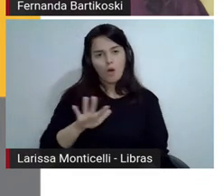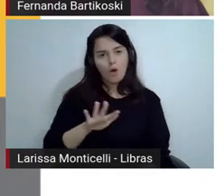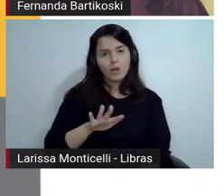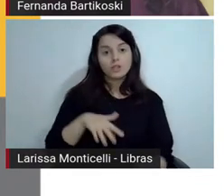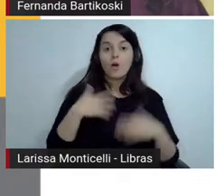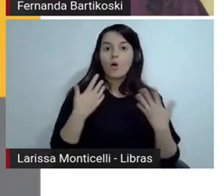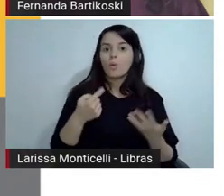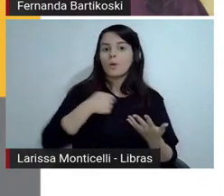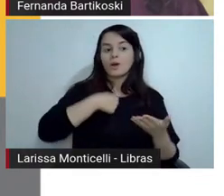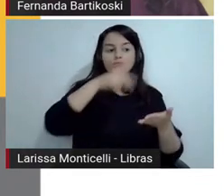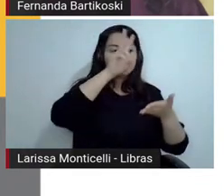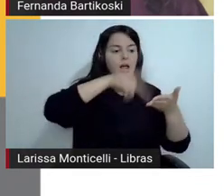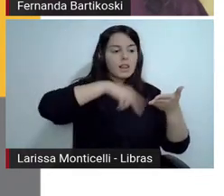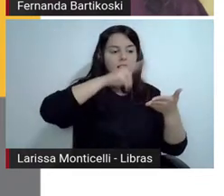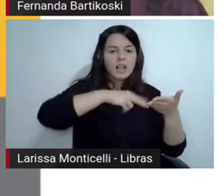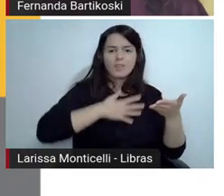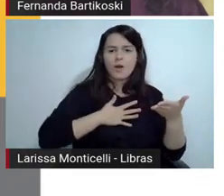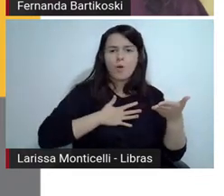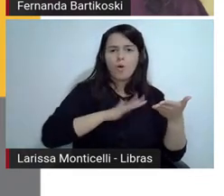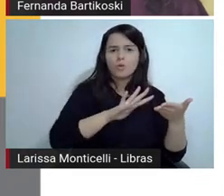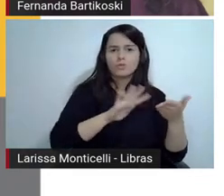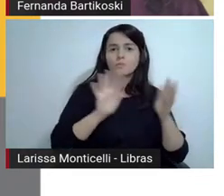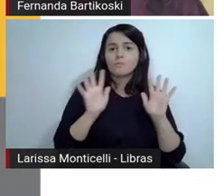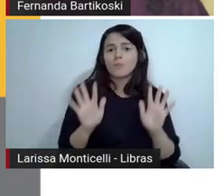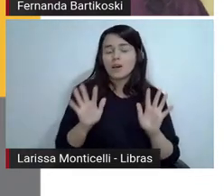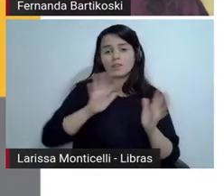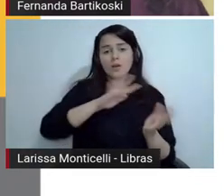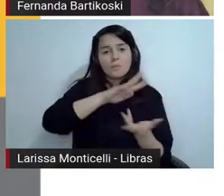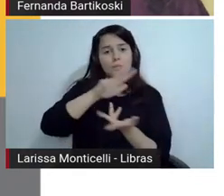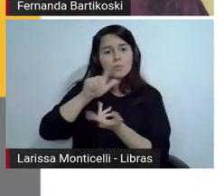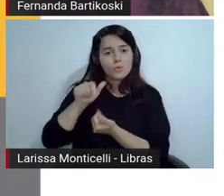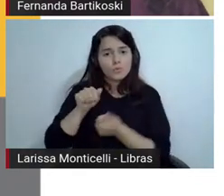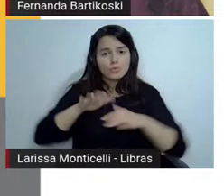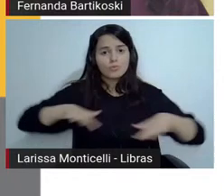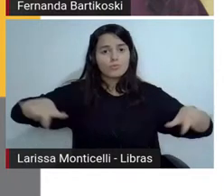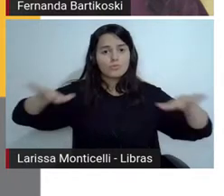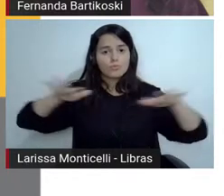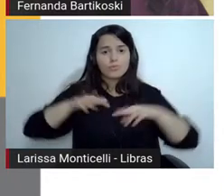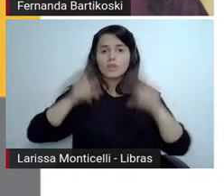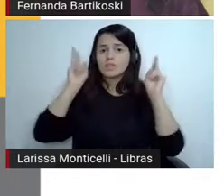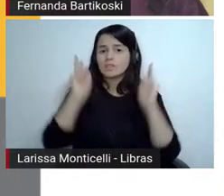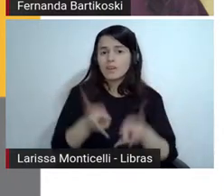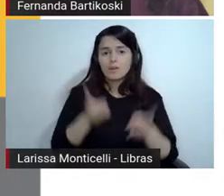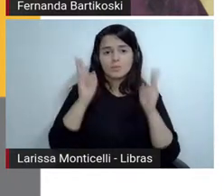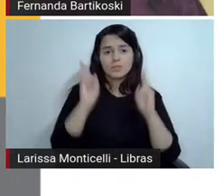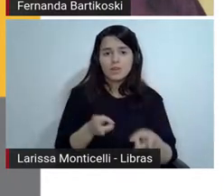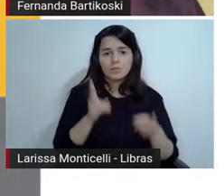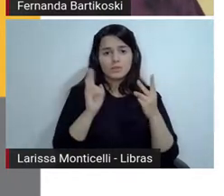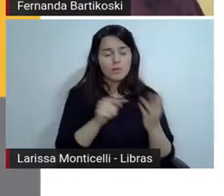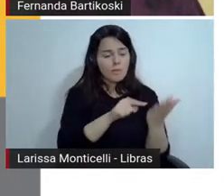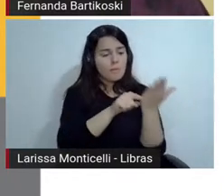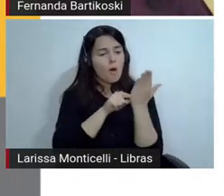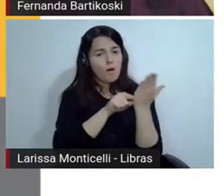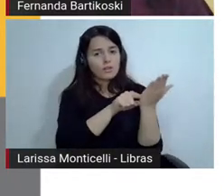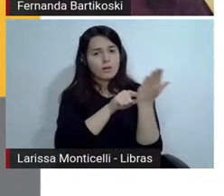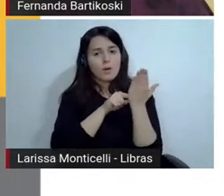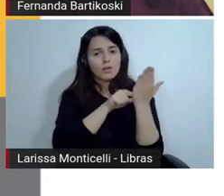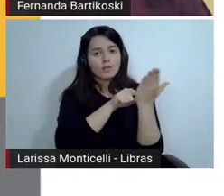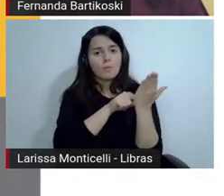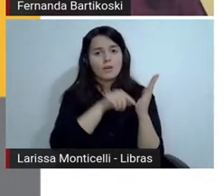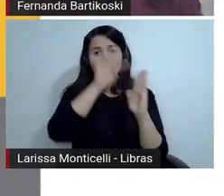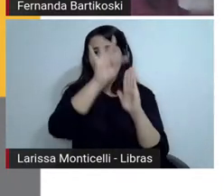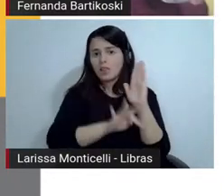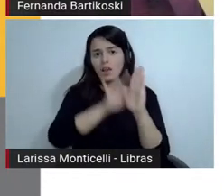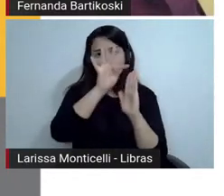mundo. Quantas coisas a gente lê nesse mundo altamente mediado pela escrita e outras semioses, né? Então,